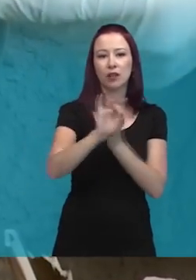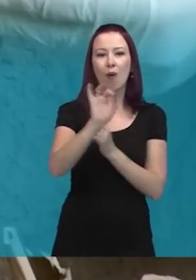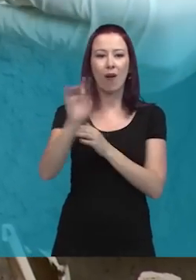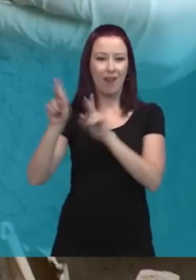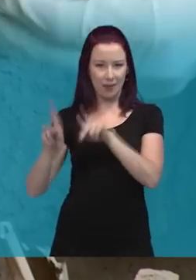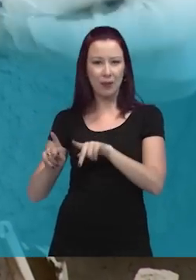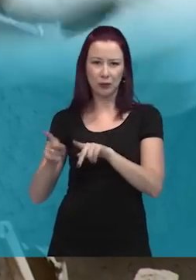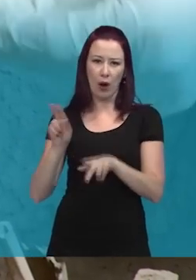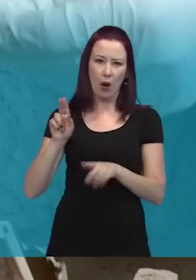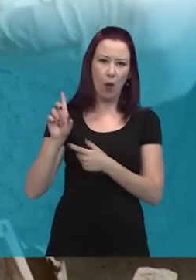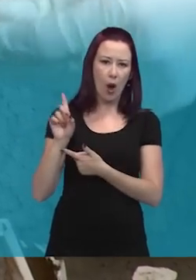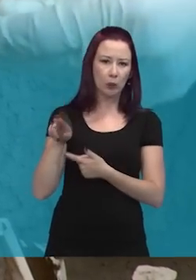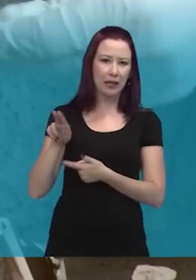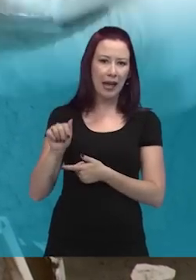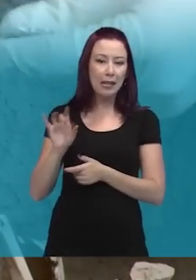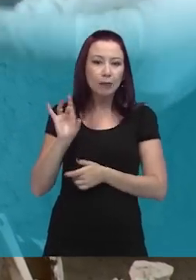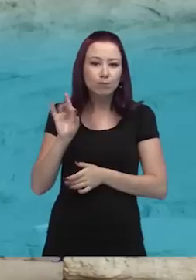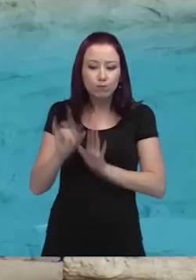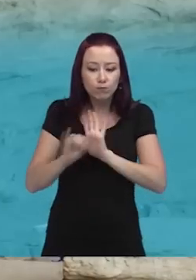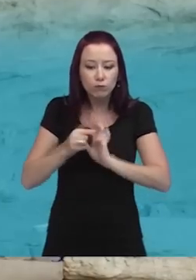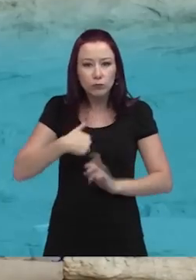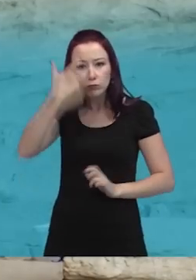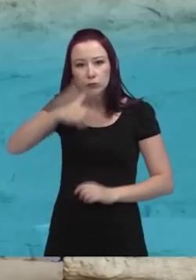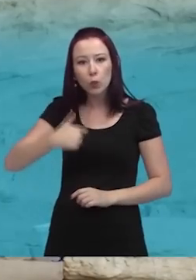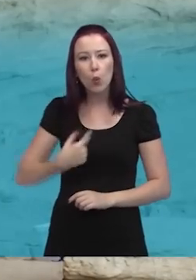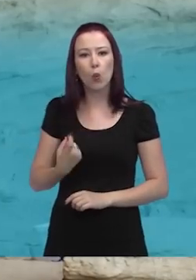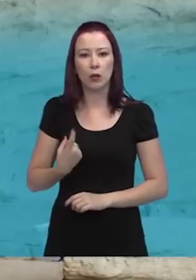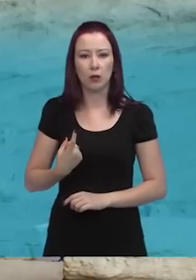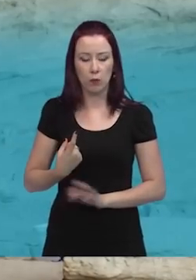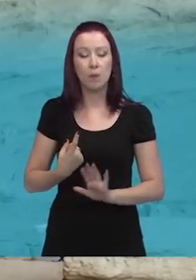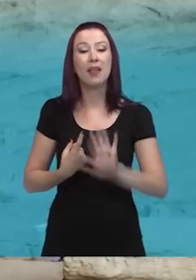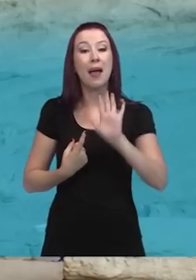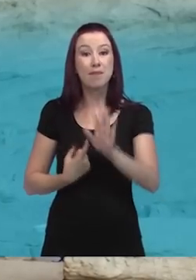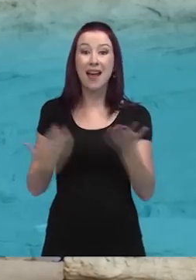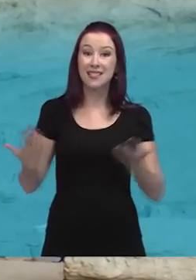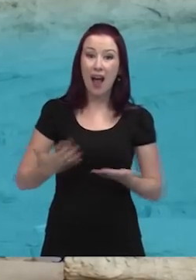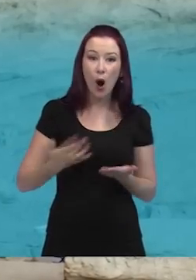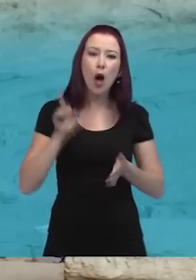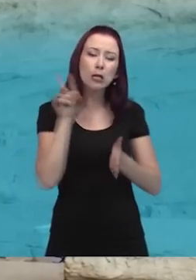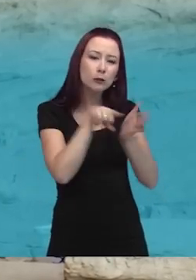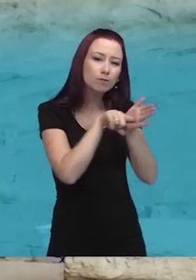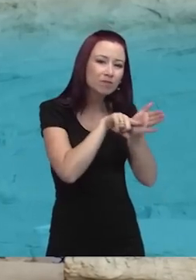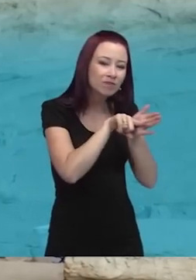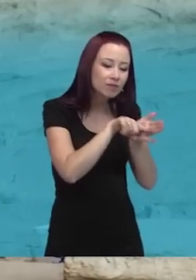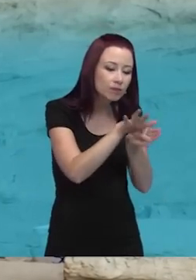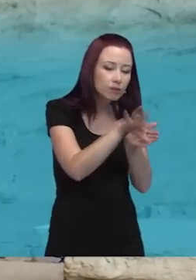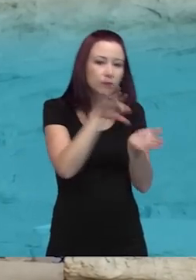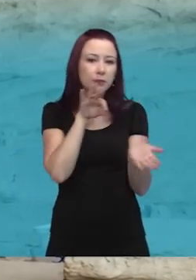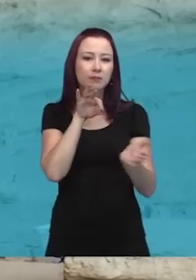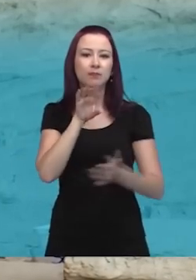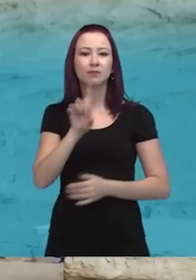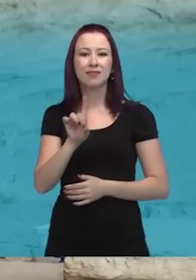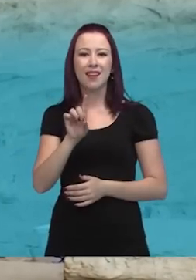Mas o que a gente procura preferencialmente agora é, com a extração desse DNA,